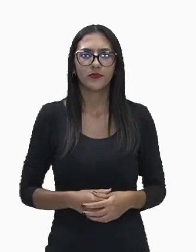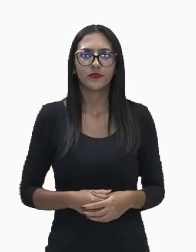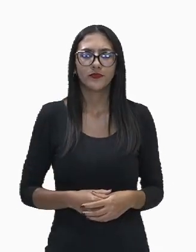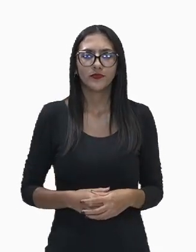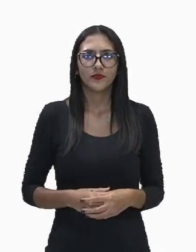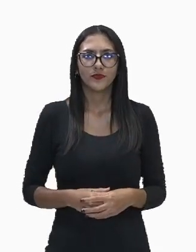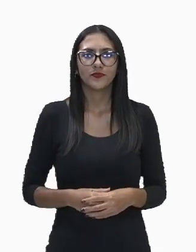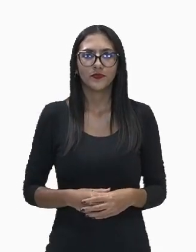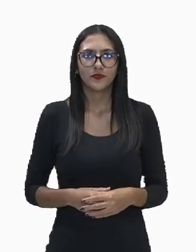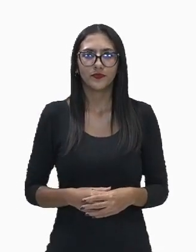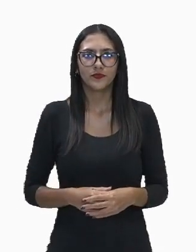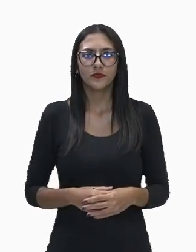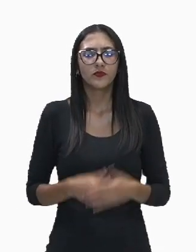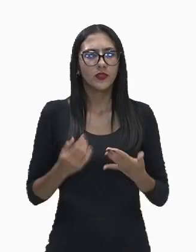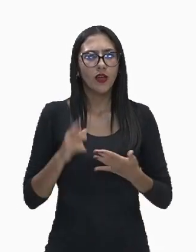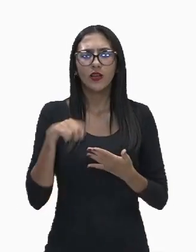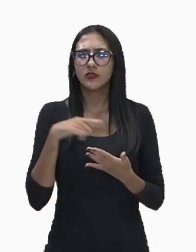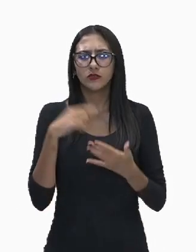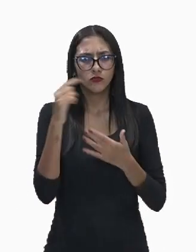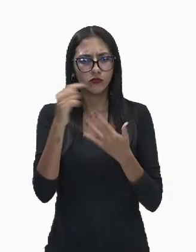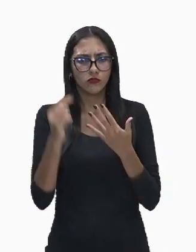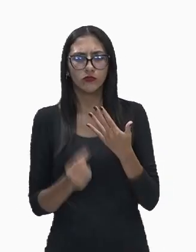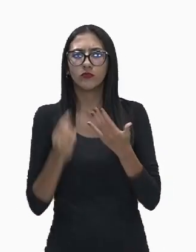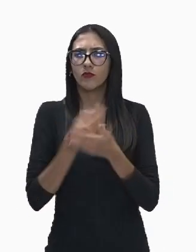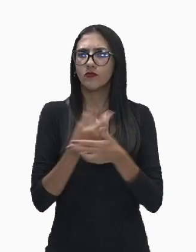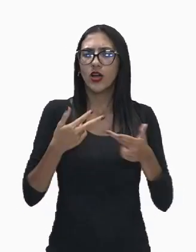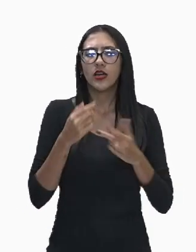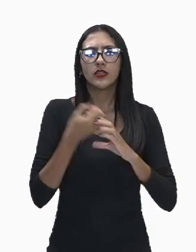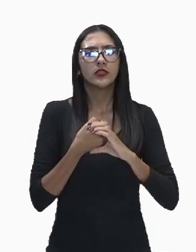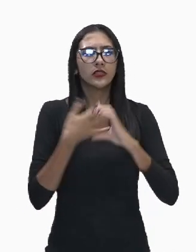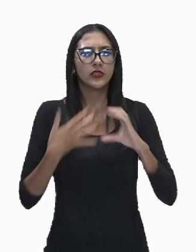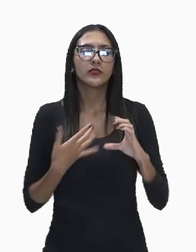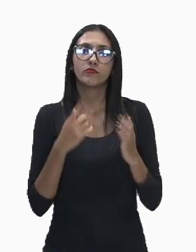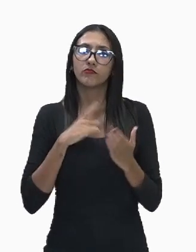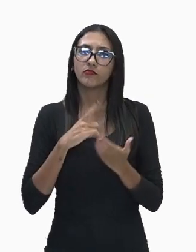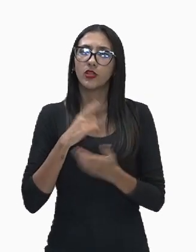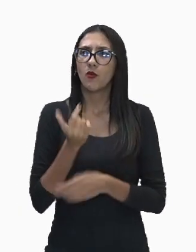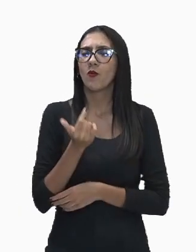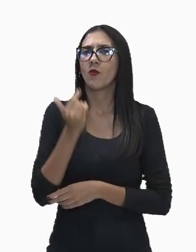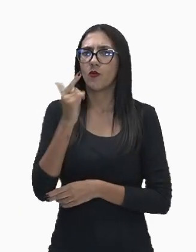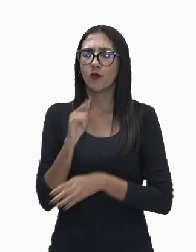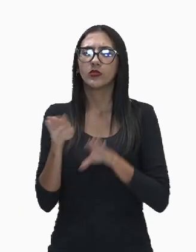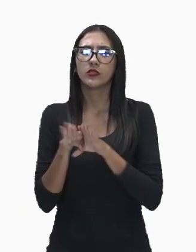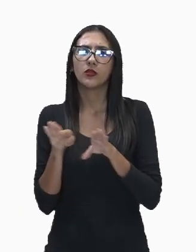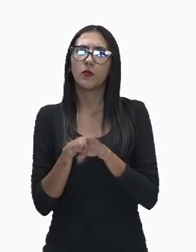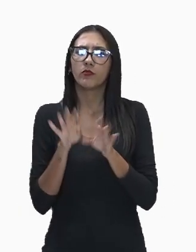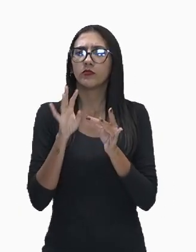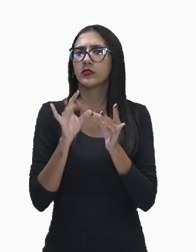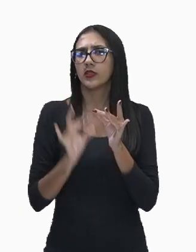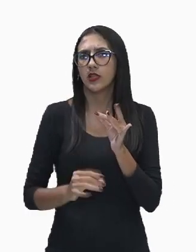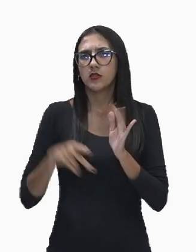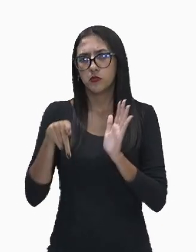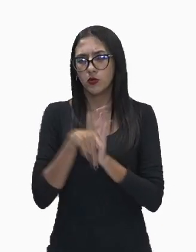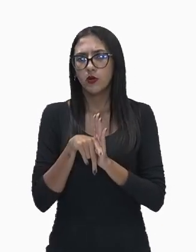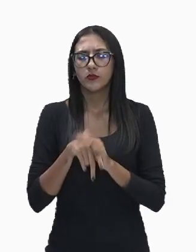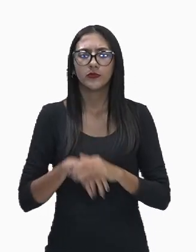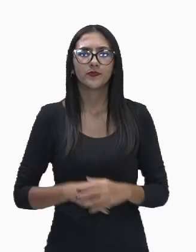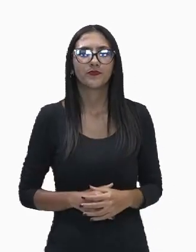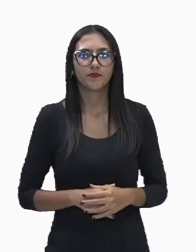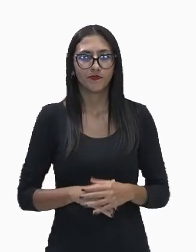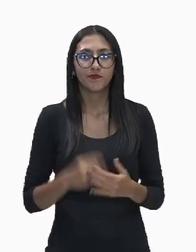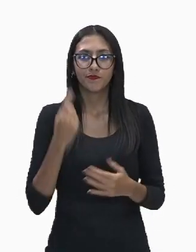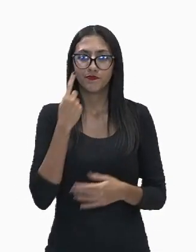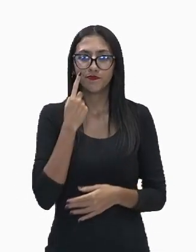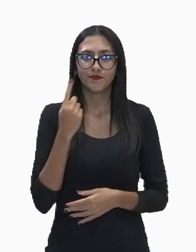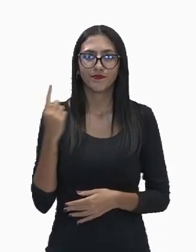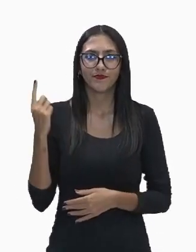aí, dentre todas essas características, nós temos várias outras particularidades, inclusive ali na nossa foto